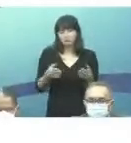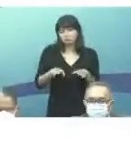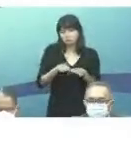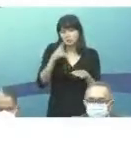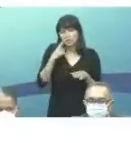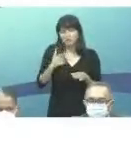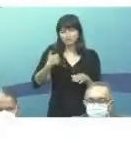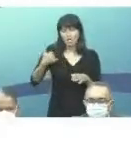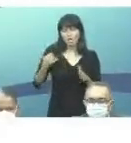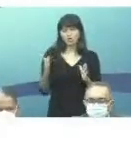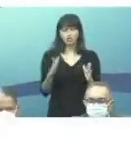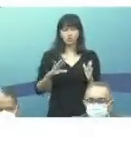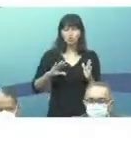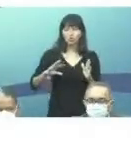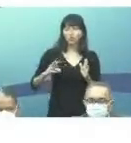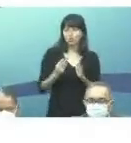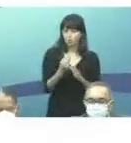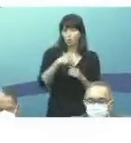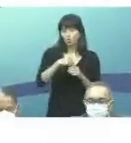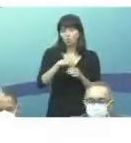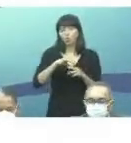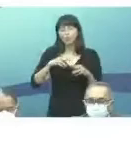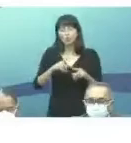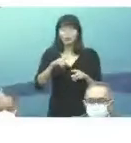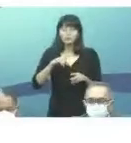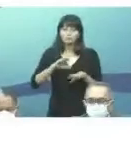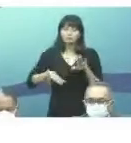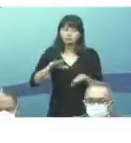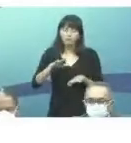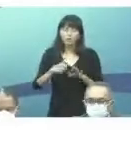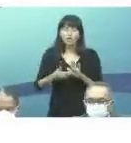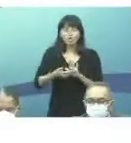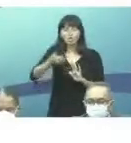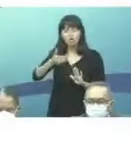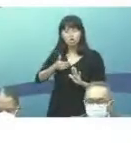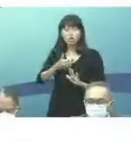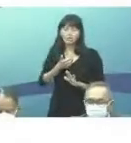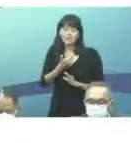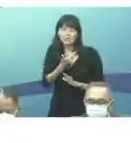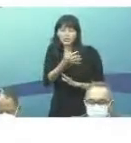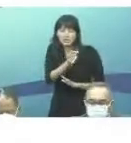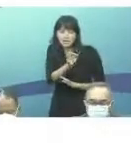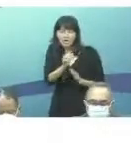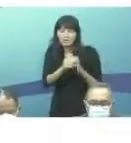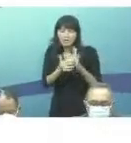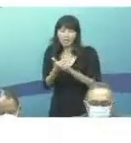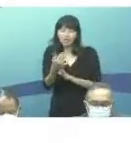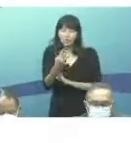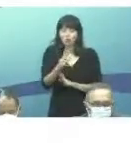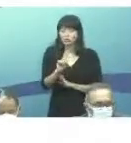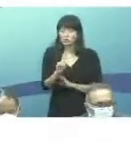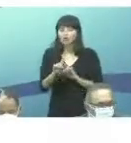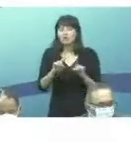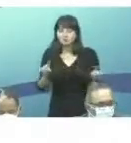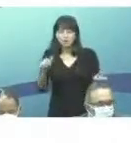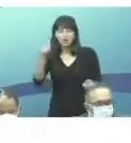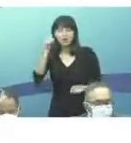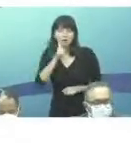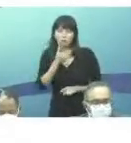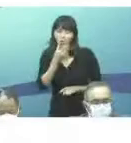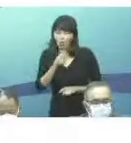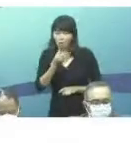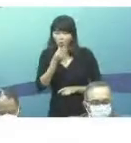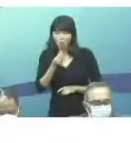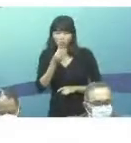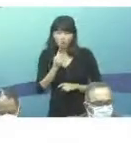as faixas etárias, com exceção da faixa etária de 10 a 14, mas em todas as outras faixas etárias, o sexo masculino tem